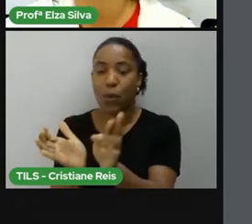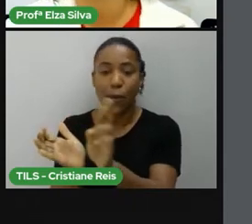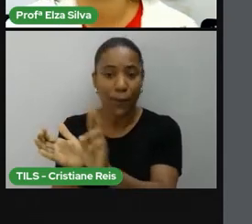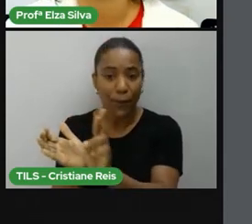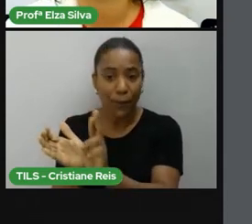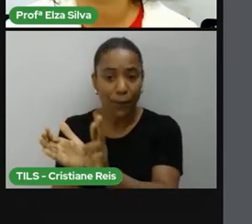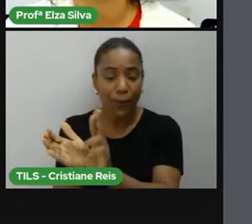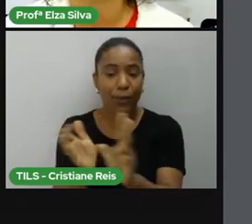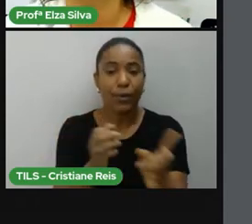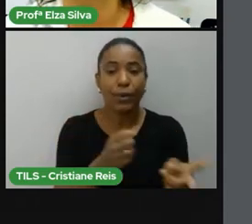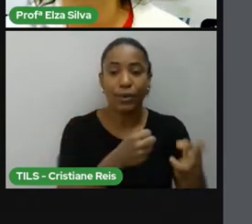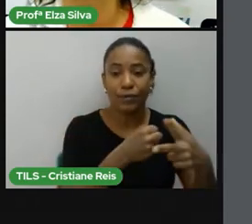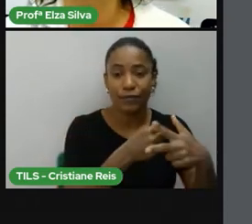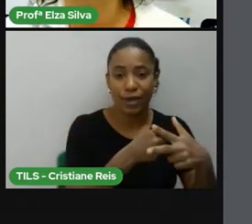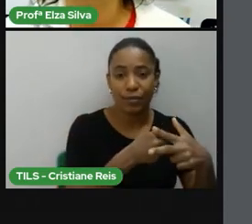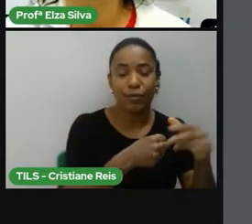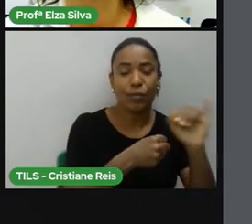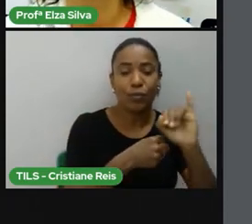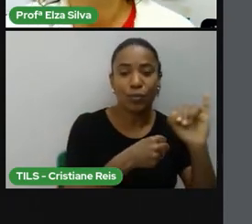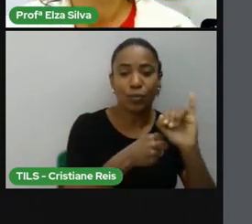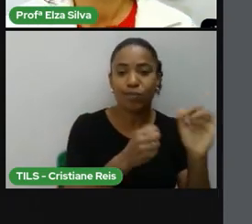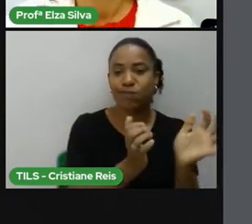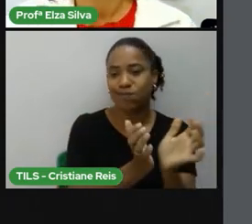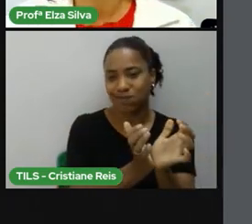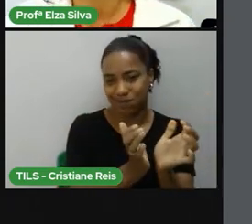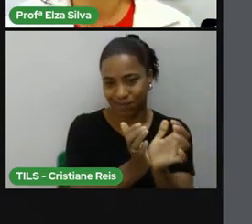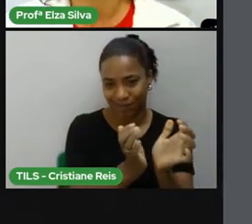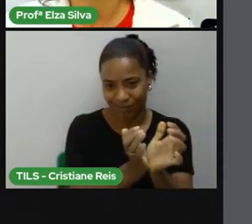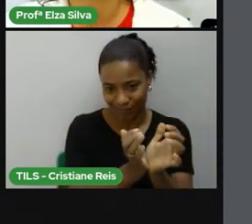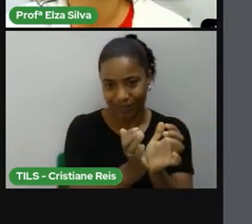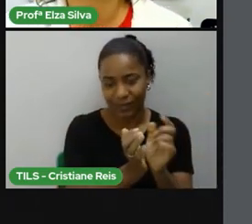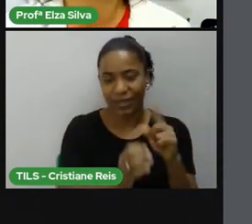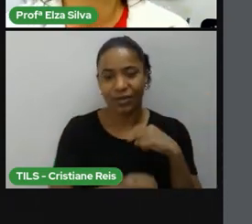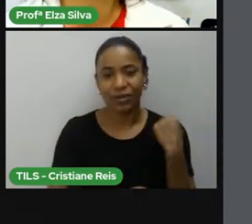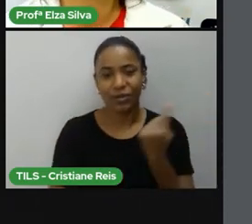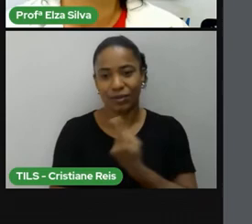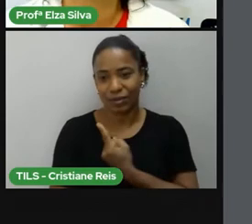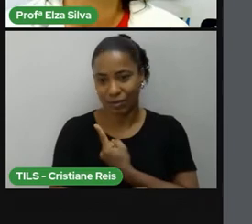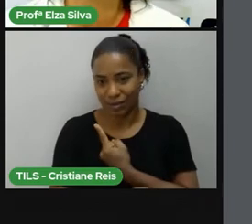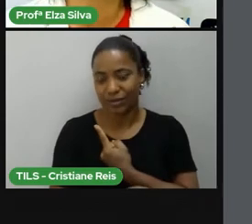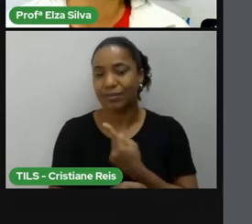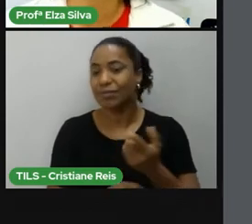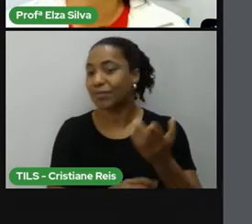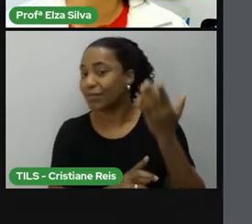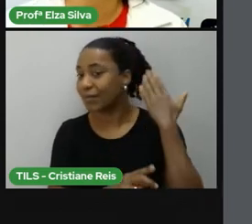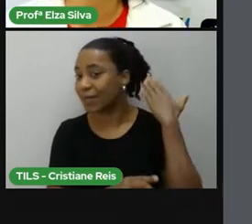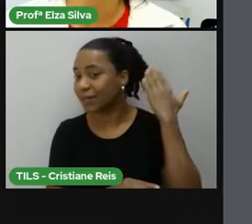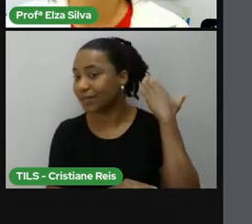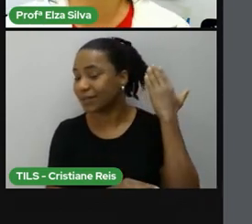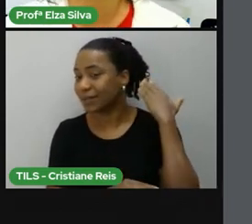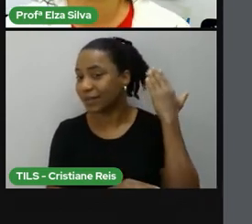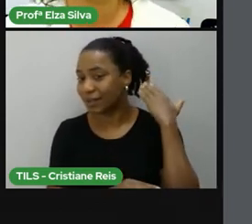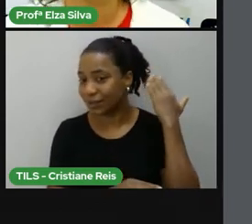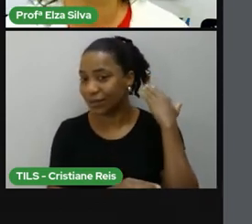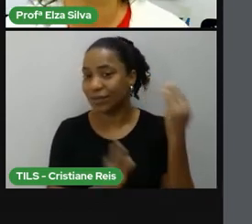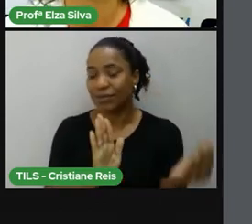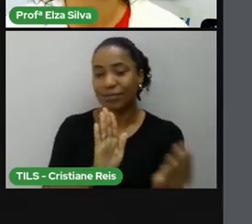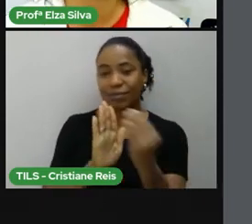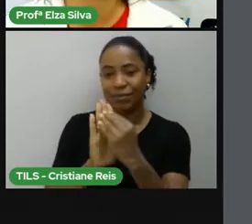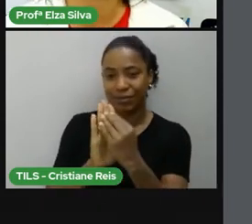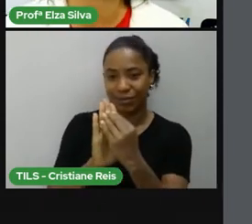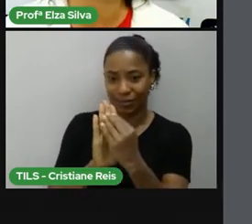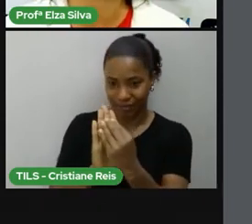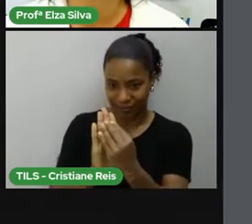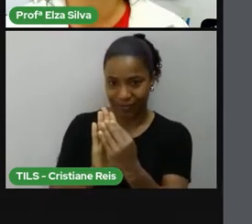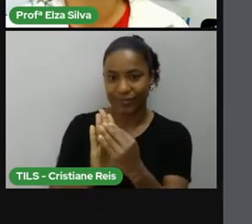denominados de irregulares que nós fazemos um passado acrescentando as terminações